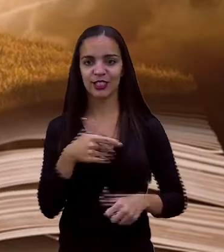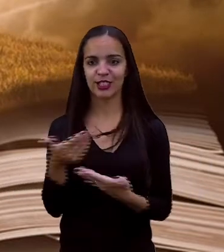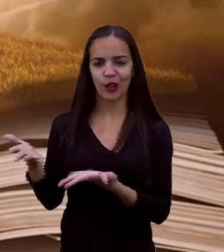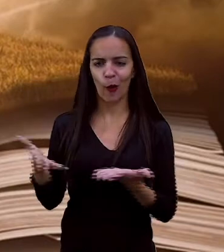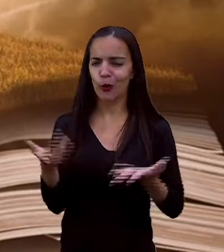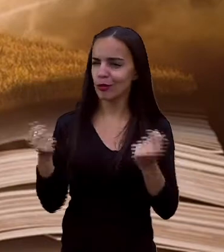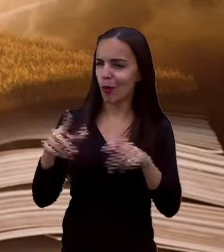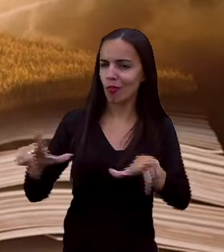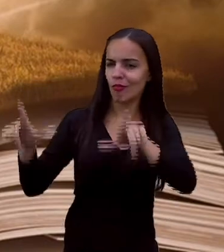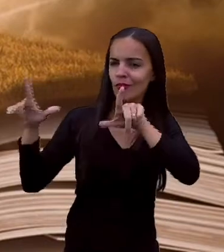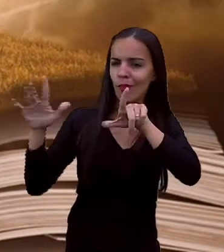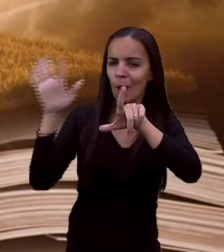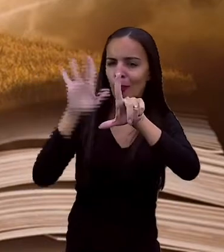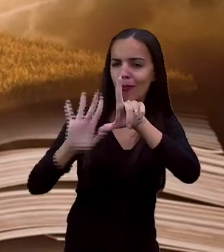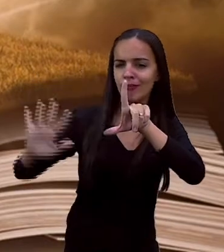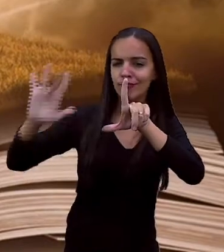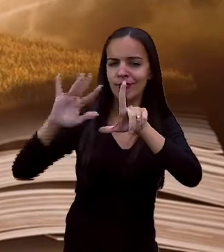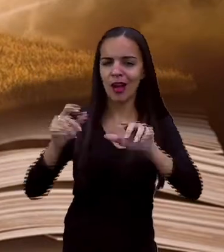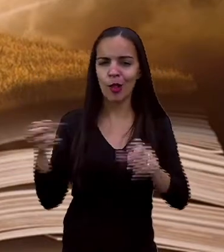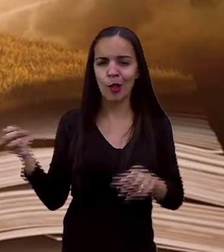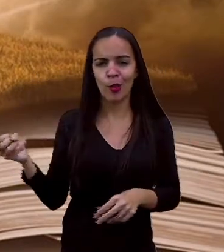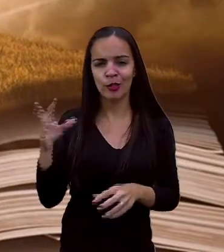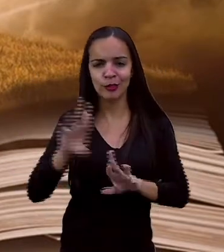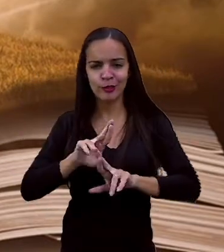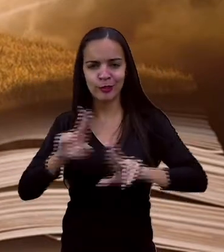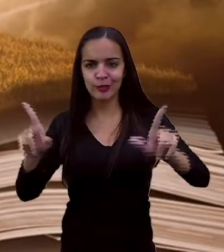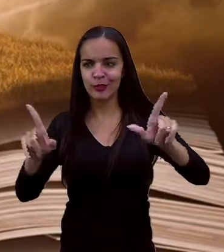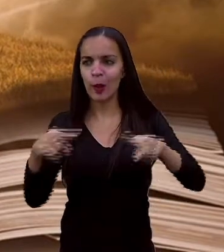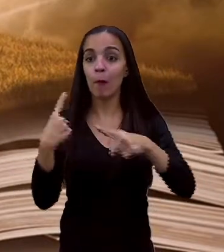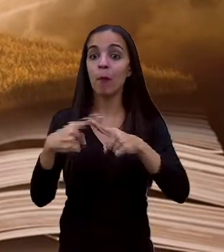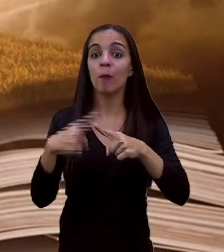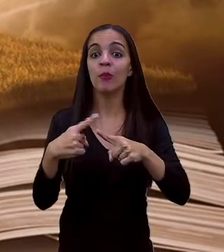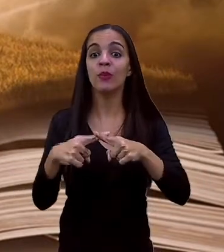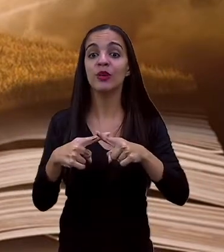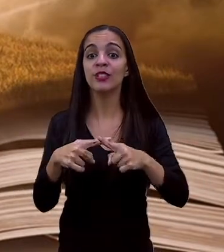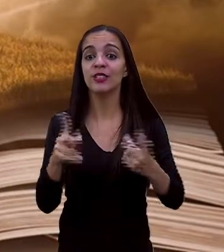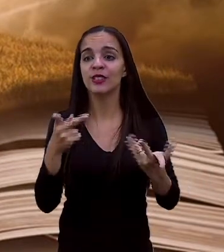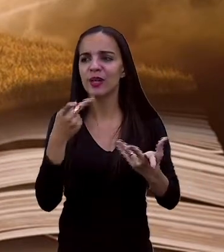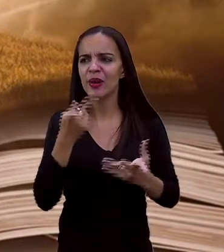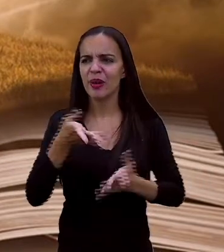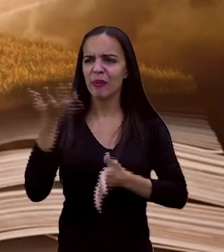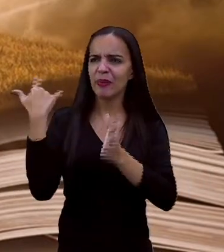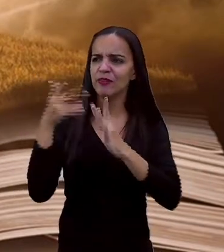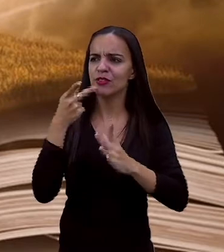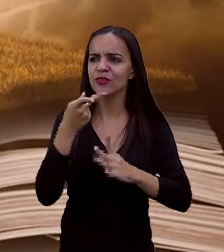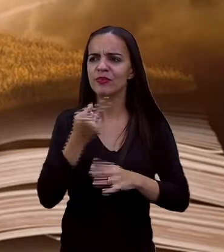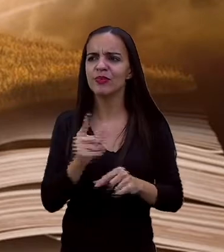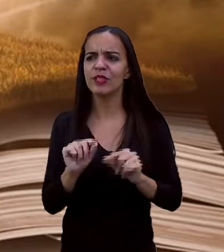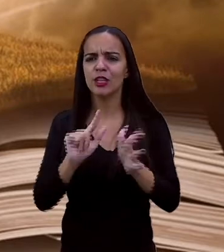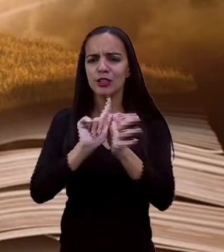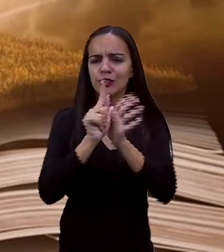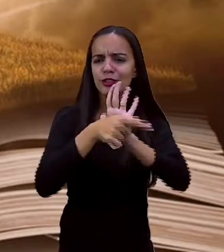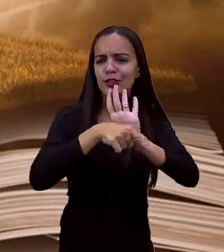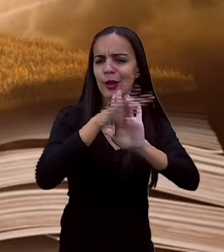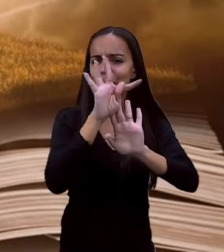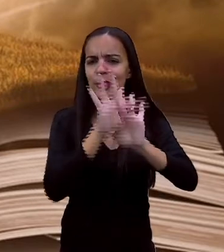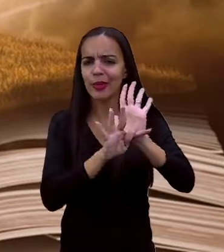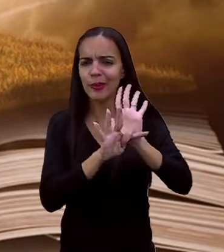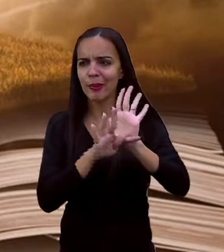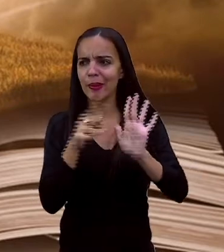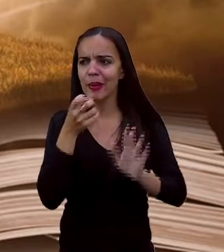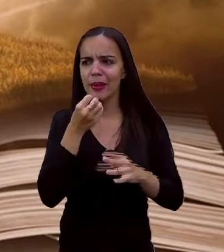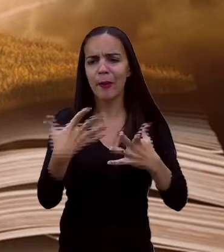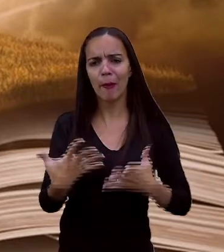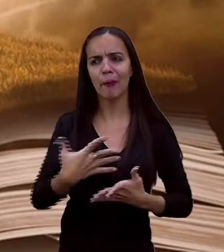diferente, como vocês puderam perceber. Por quê? Porque nós falaremos de um gênero textual e ele é bem interessante.